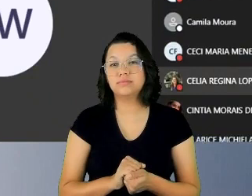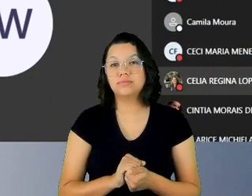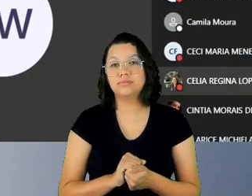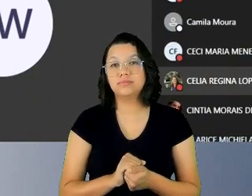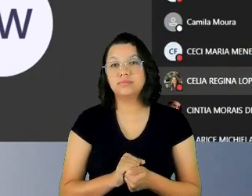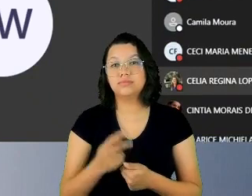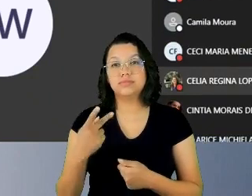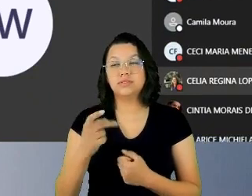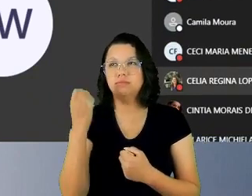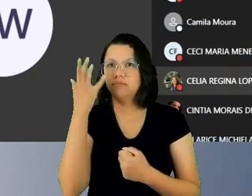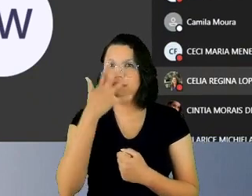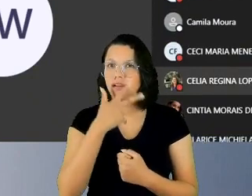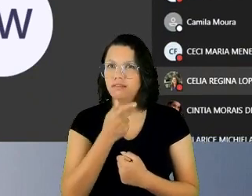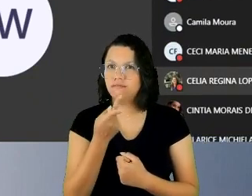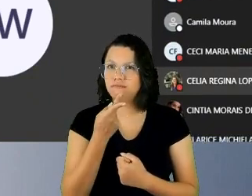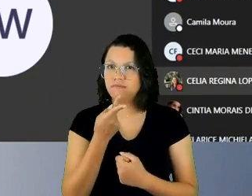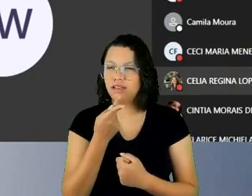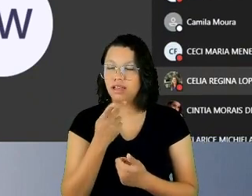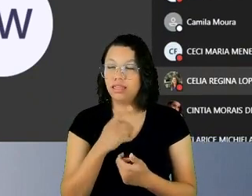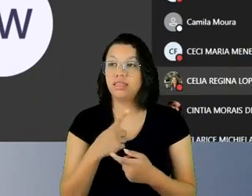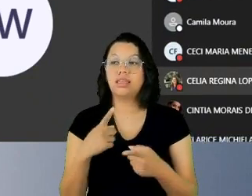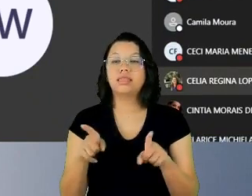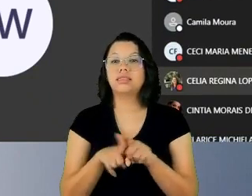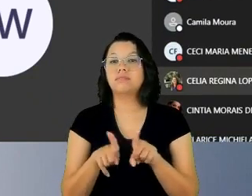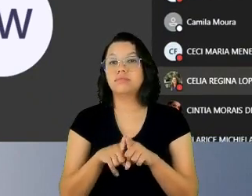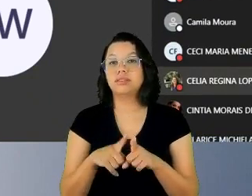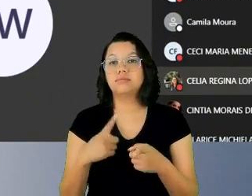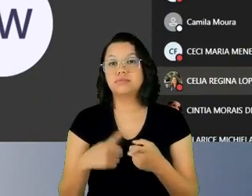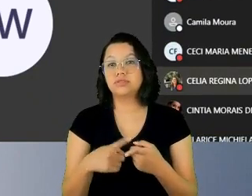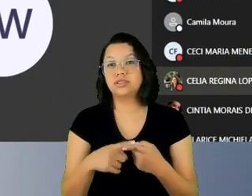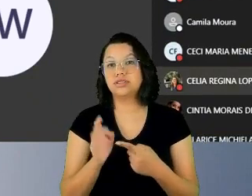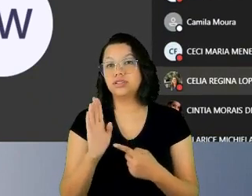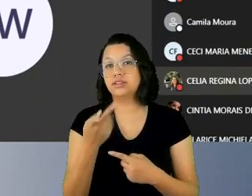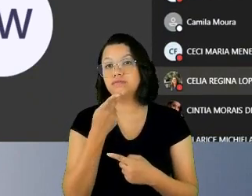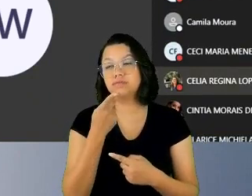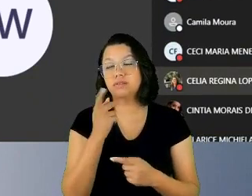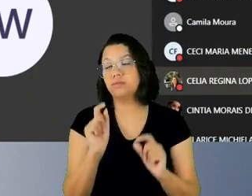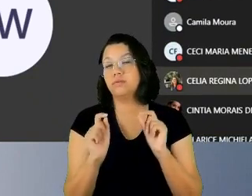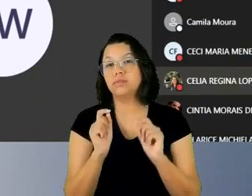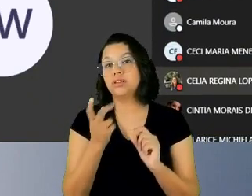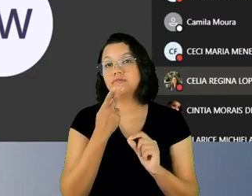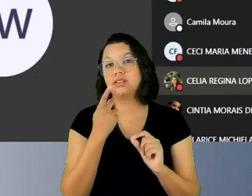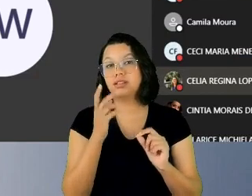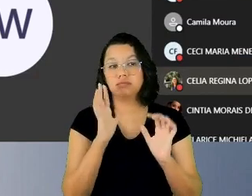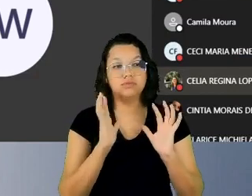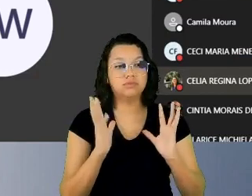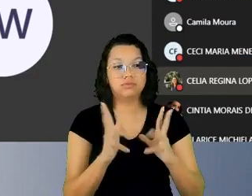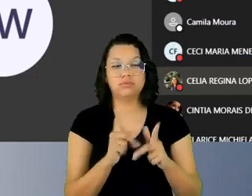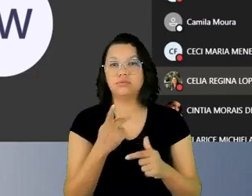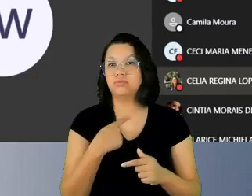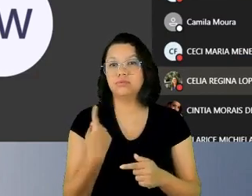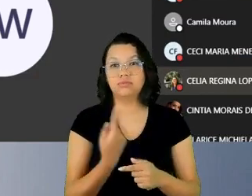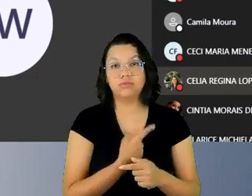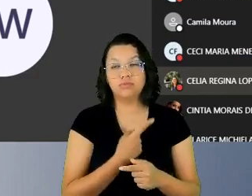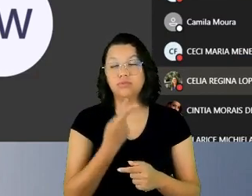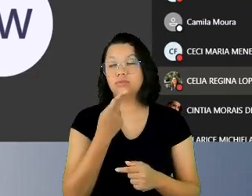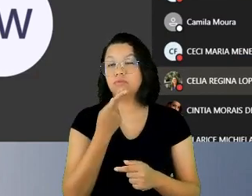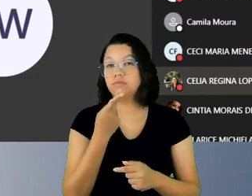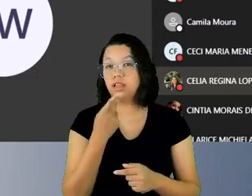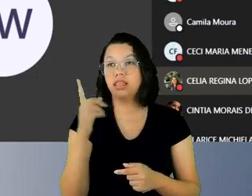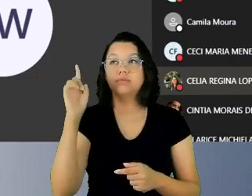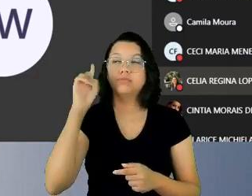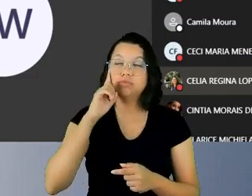já dito o que diríamos nós todos, o que dizemos todos os dias da nossa querida Neuza,